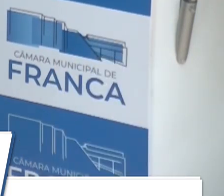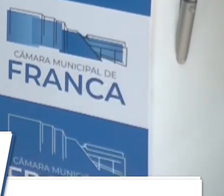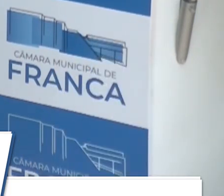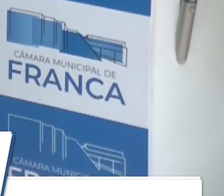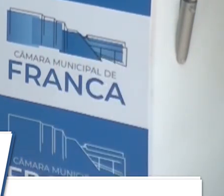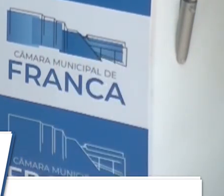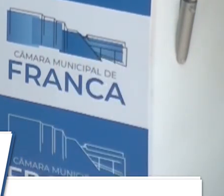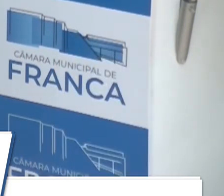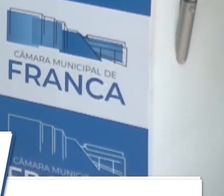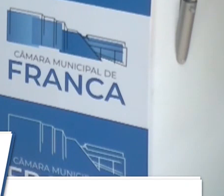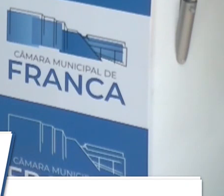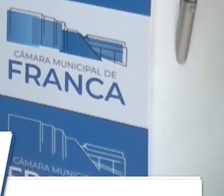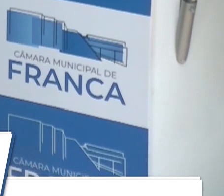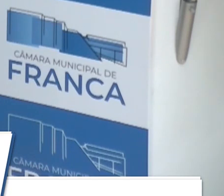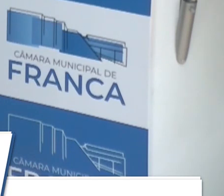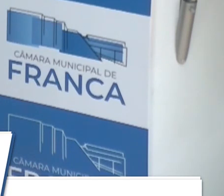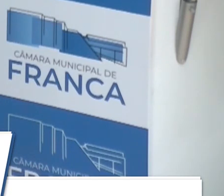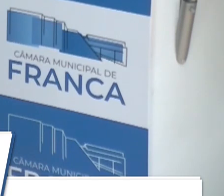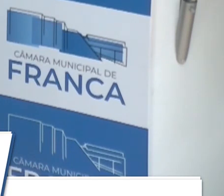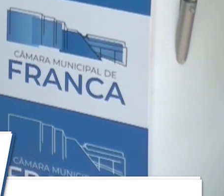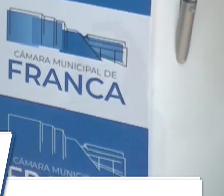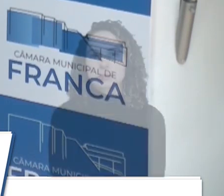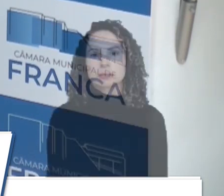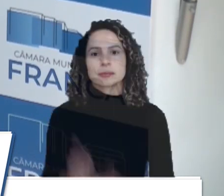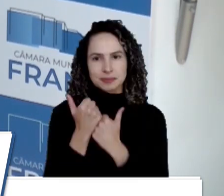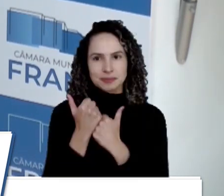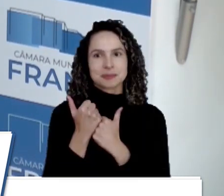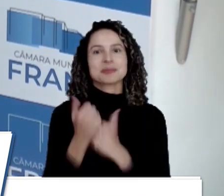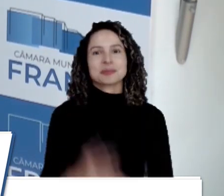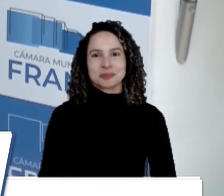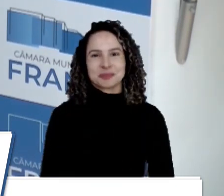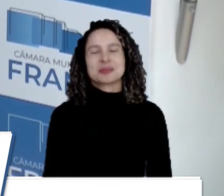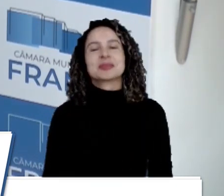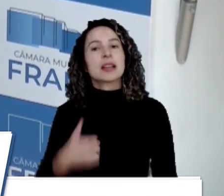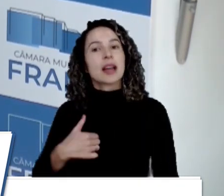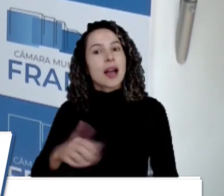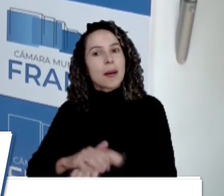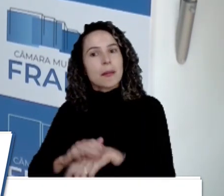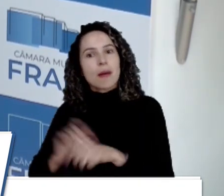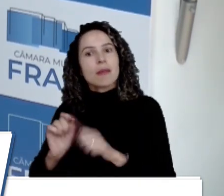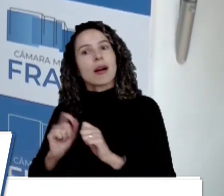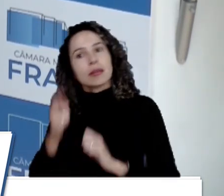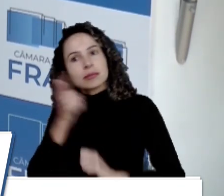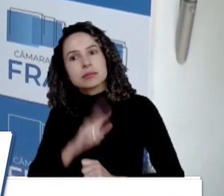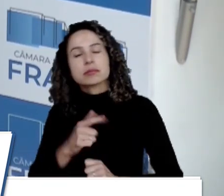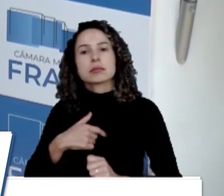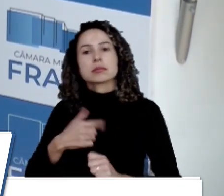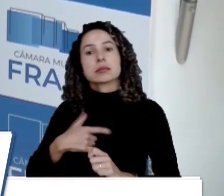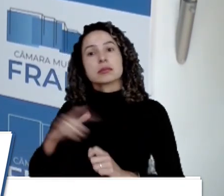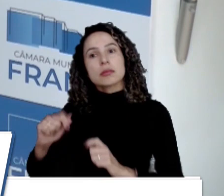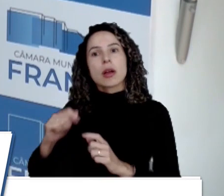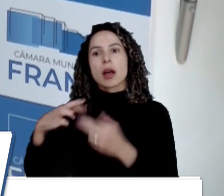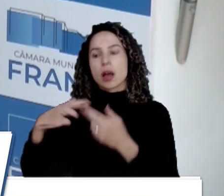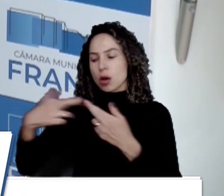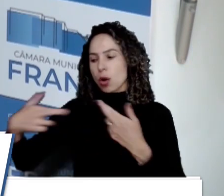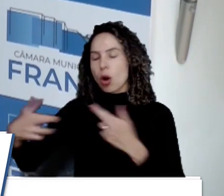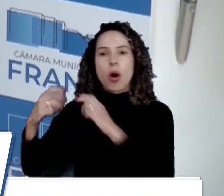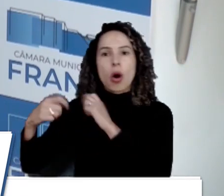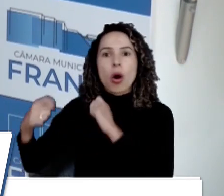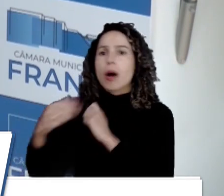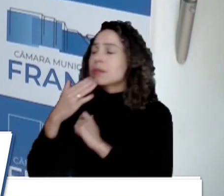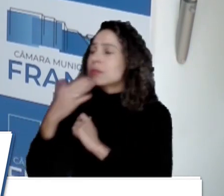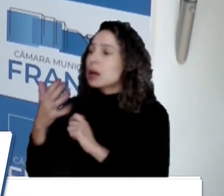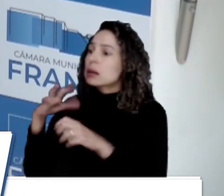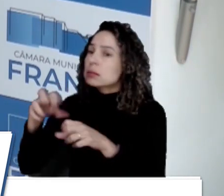rua. E não fui eu. Tudo que eu posso fazer, eu faço. Eu saio, eu marro na corda, solicito a captura, só que